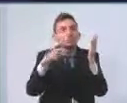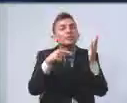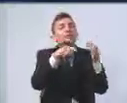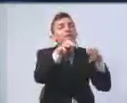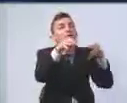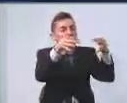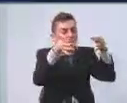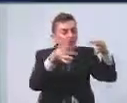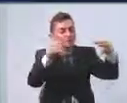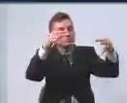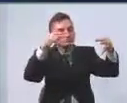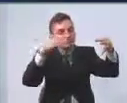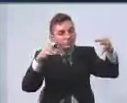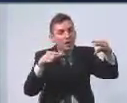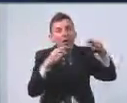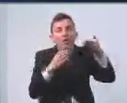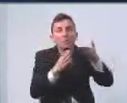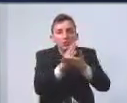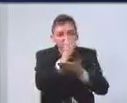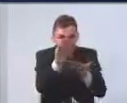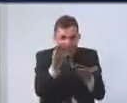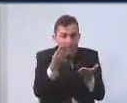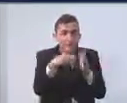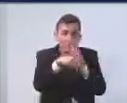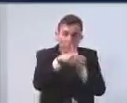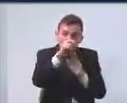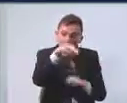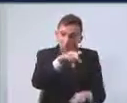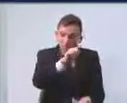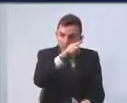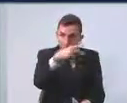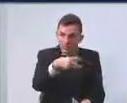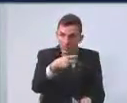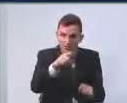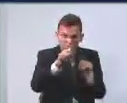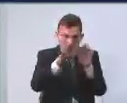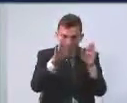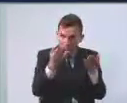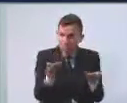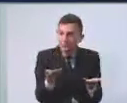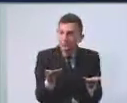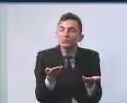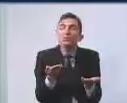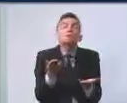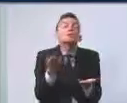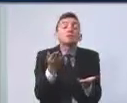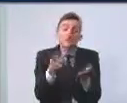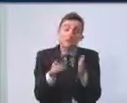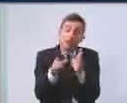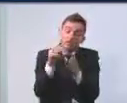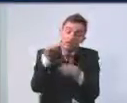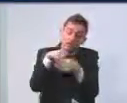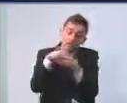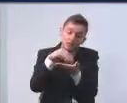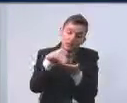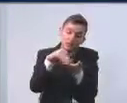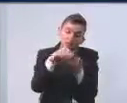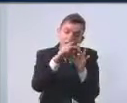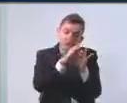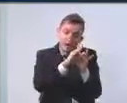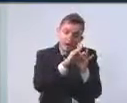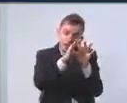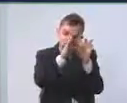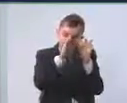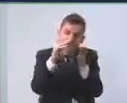programas de entidades do terceiro setor da cidade de Guarulhos, viabilizados através da Secretaria